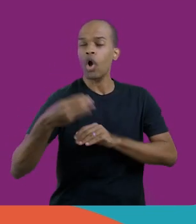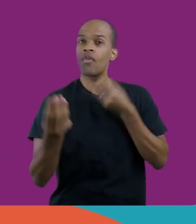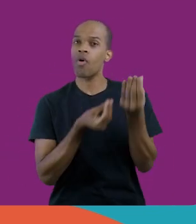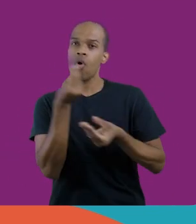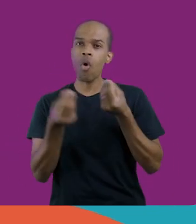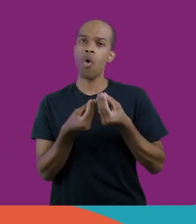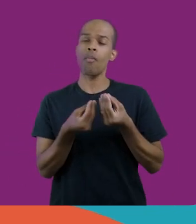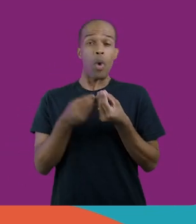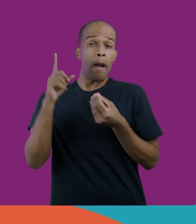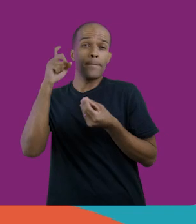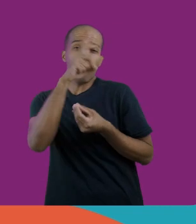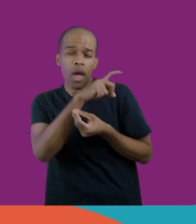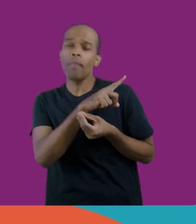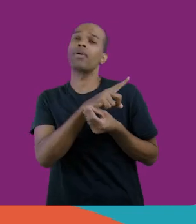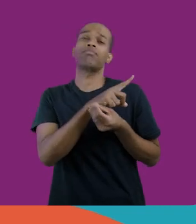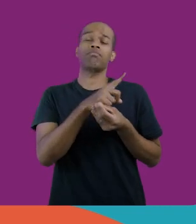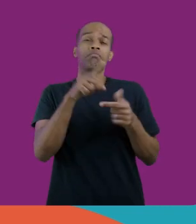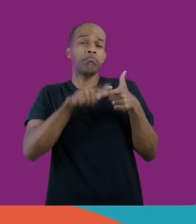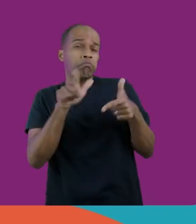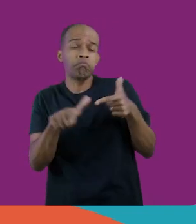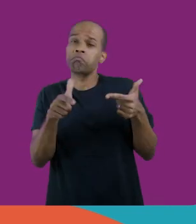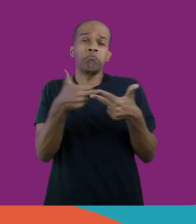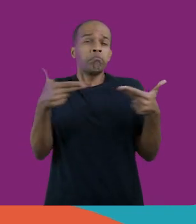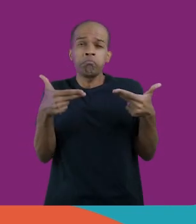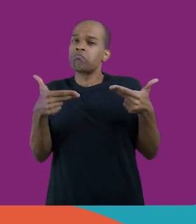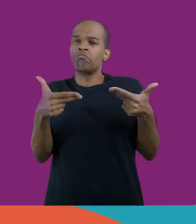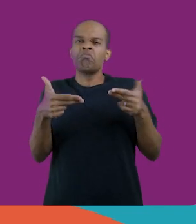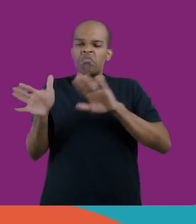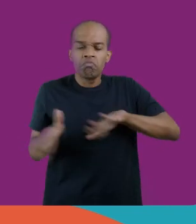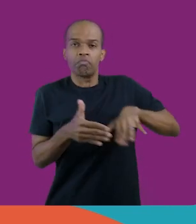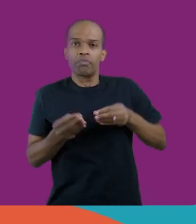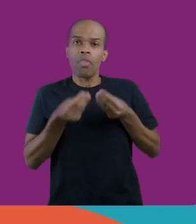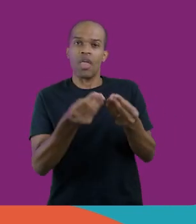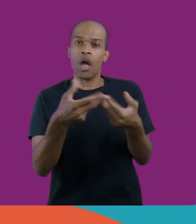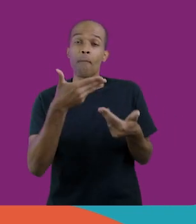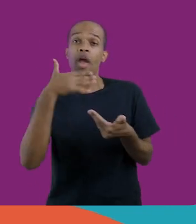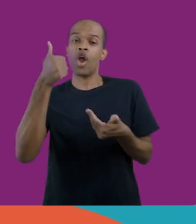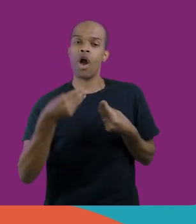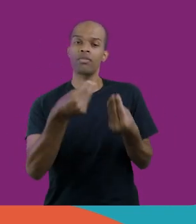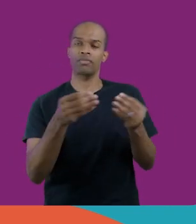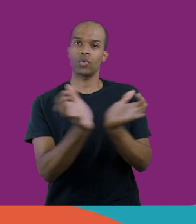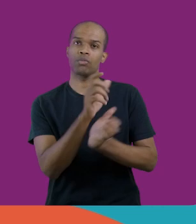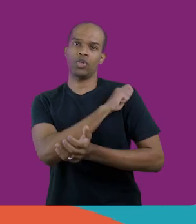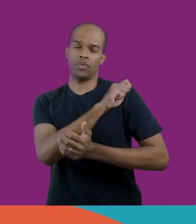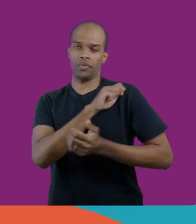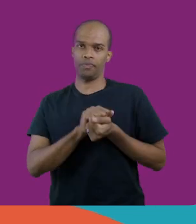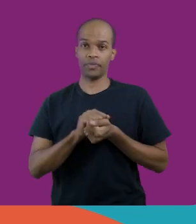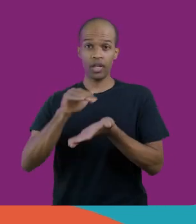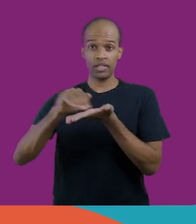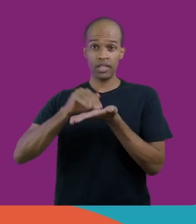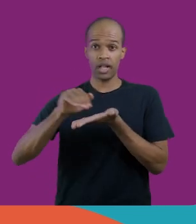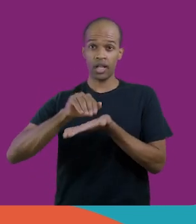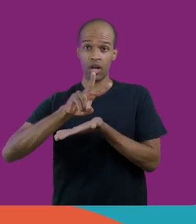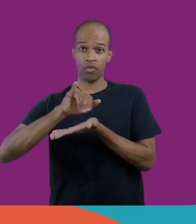atravessando adversidades, para continuar oferecendo o melhor para os seus estudantes. Secretário Vitor,